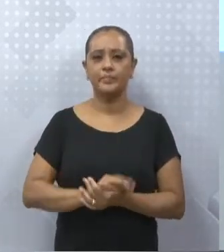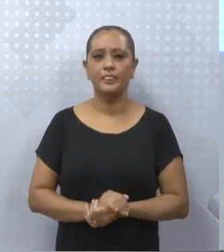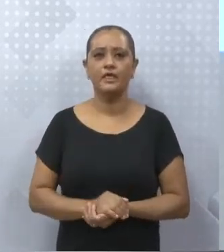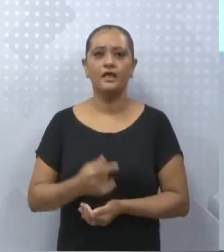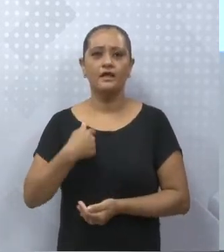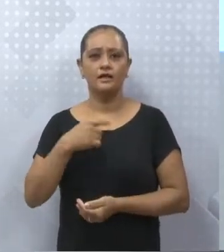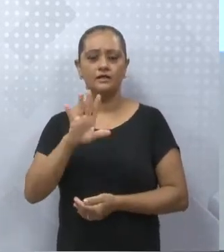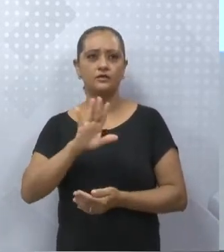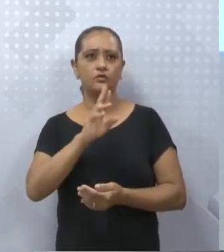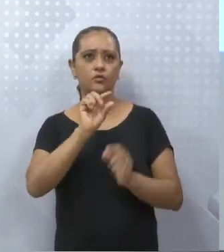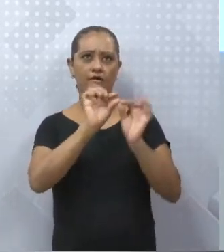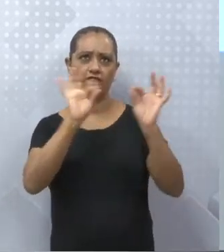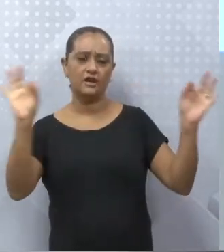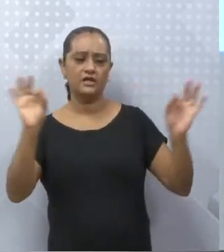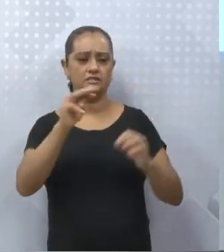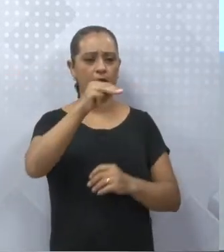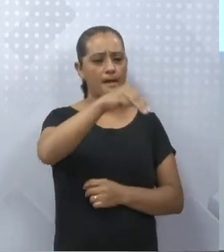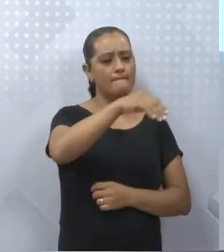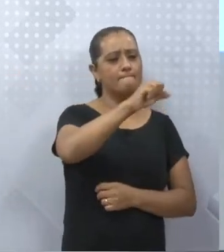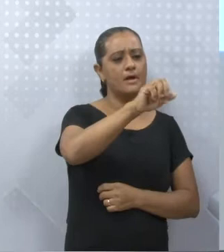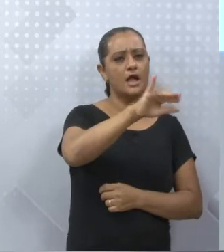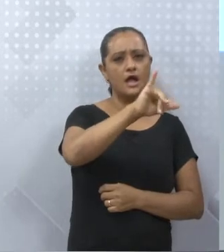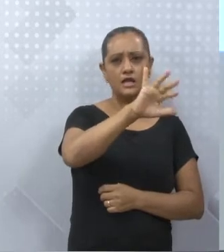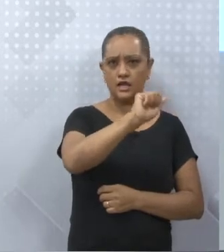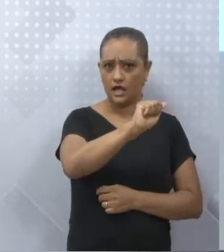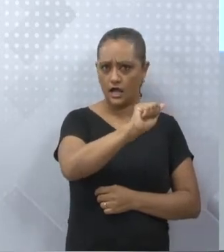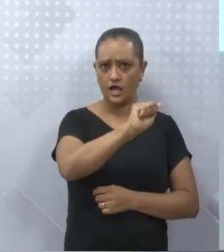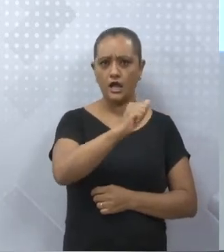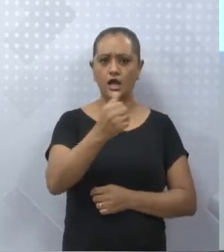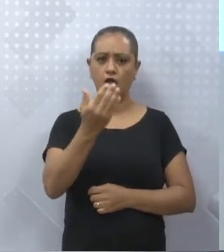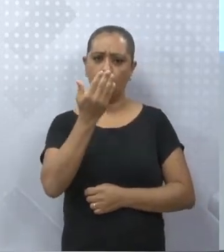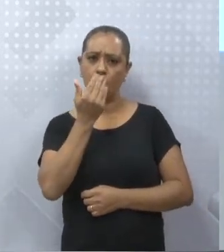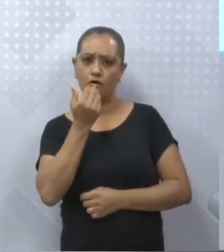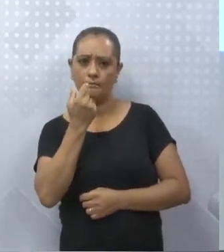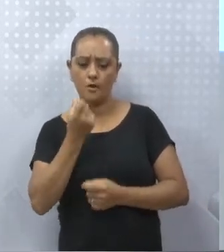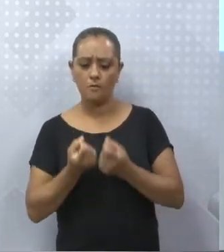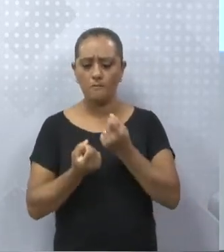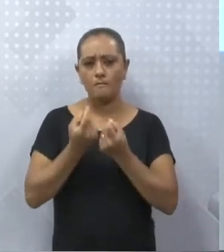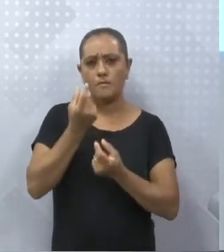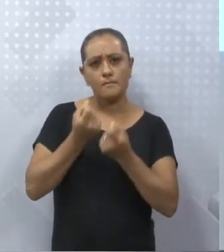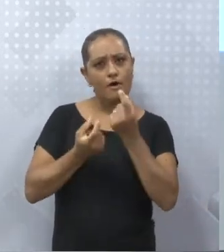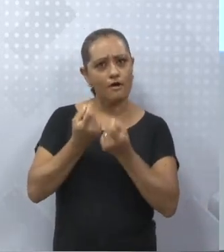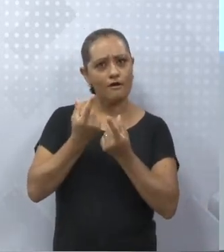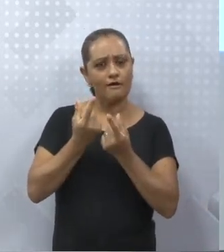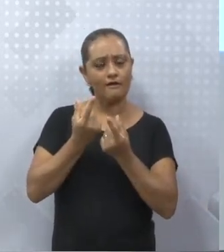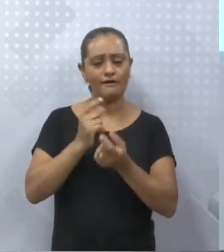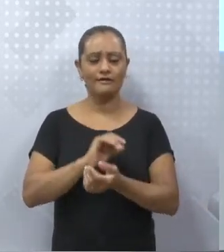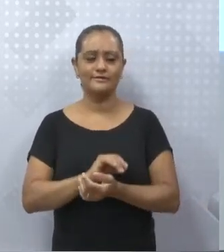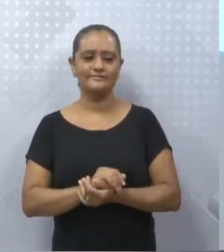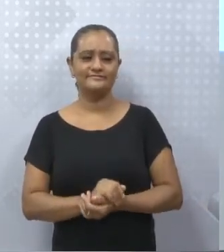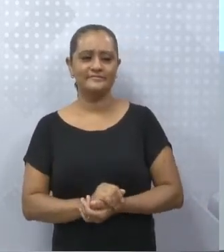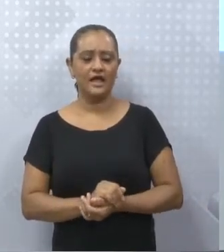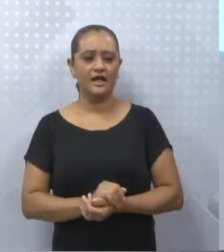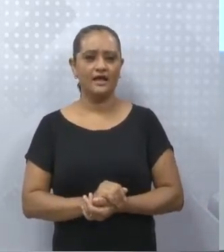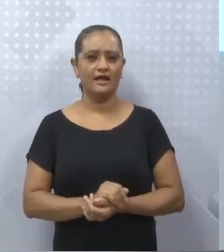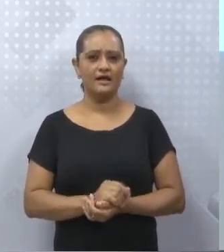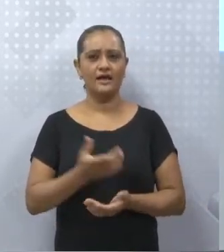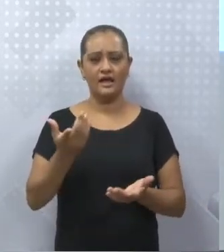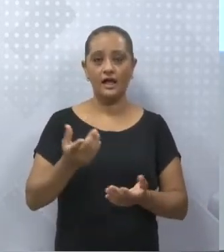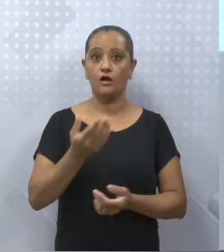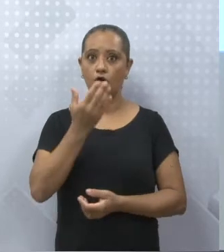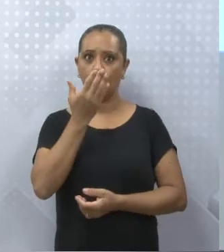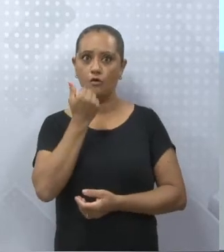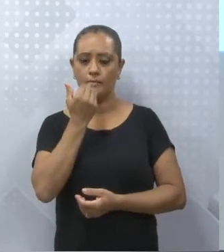Maria comeu pipoca. Maria é o sujeito, comeu é o verbo. E aí esse verbo aí,